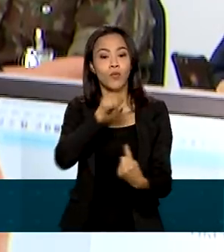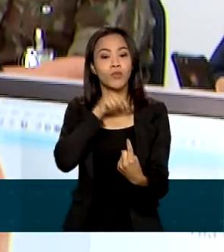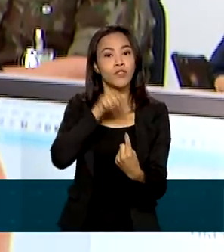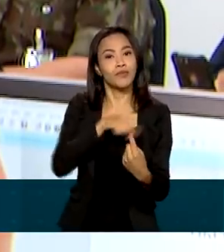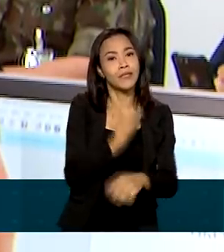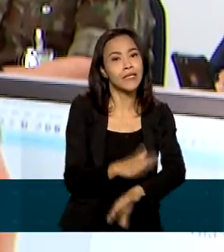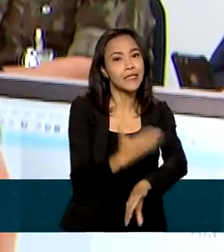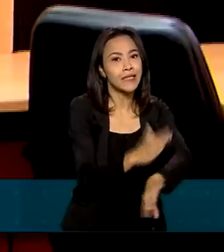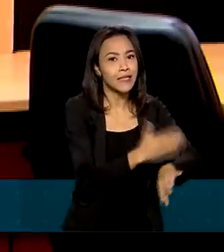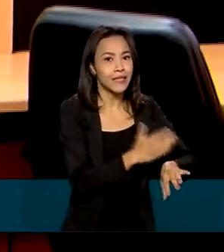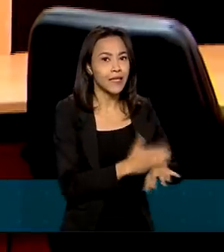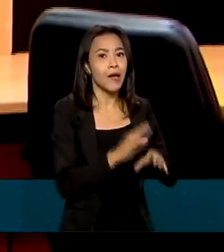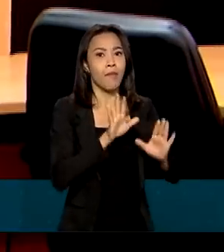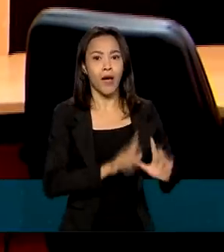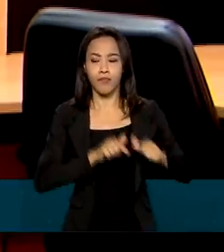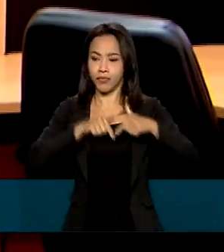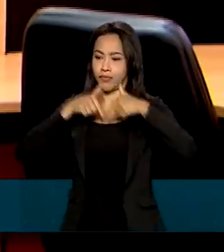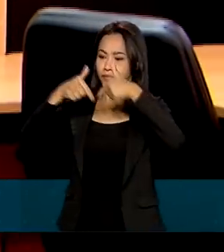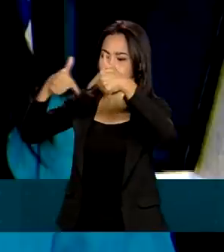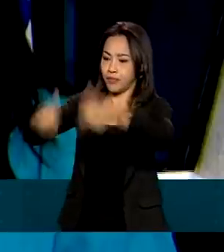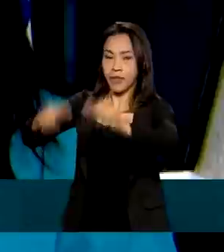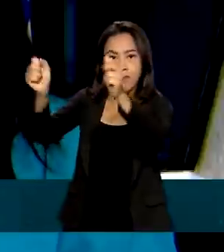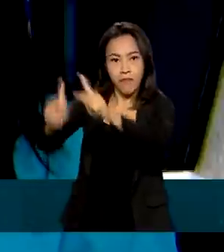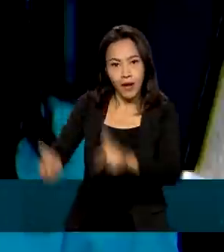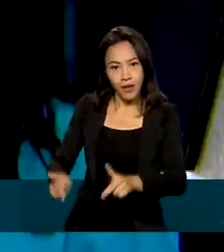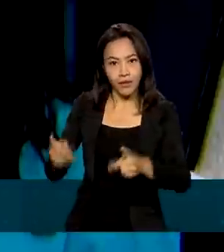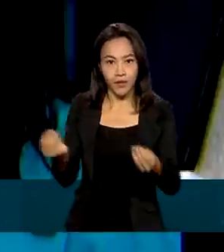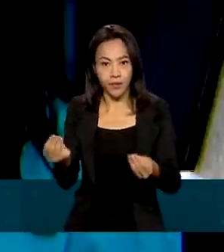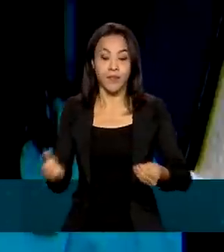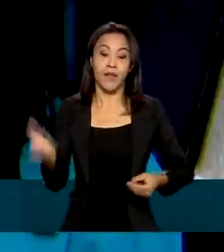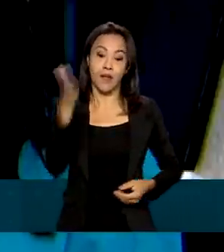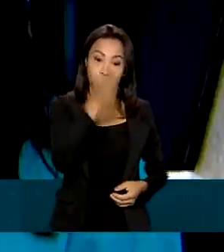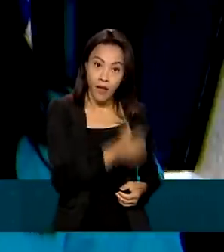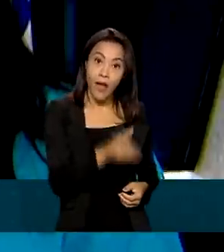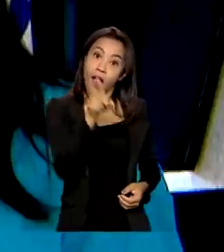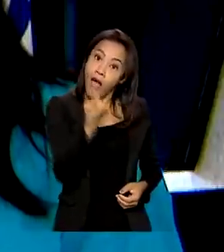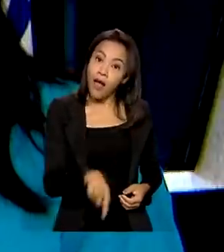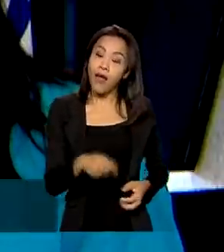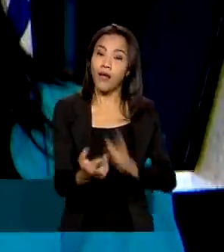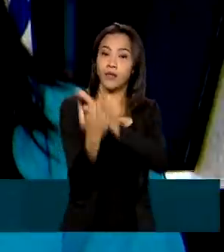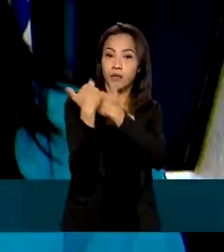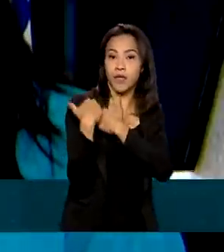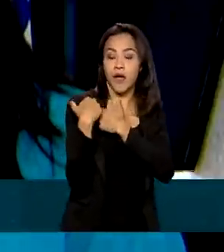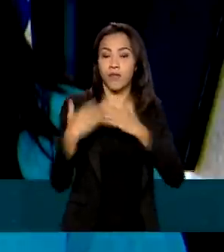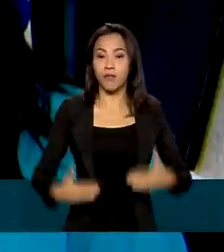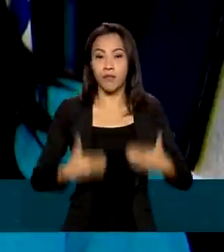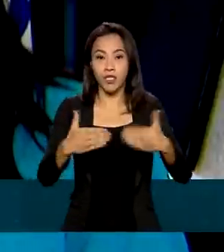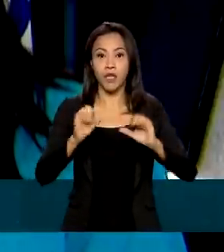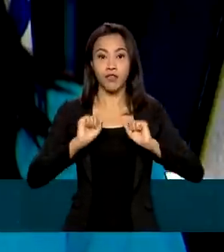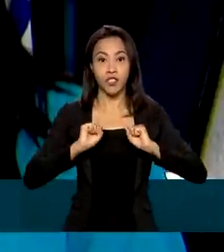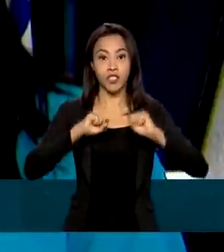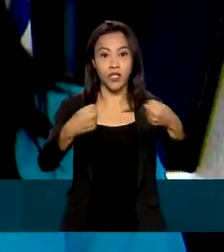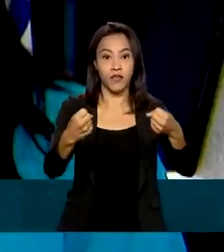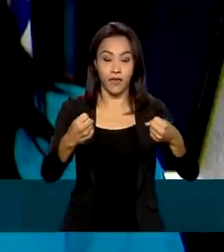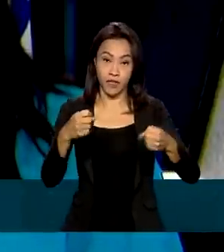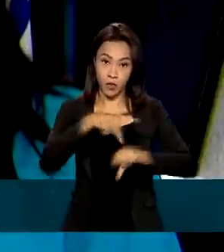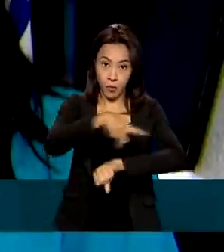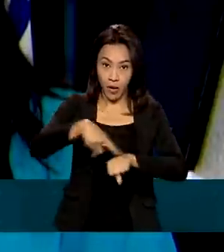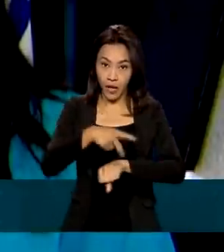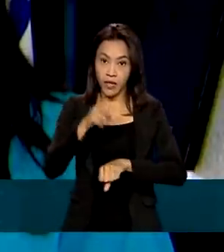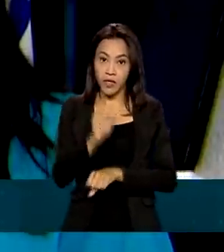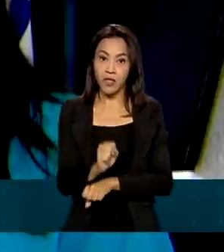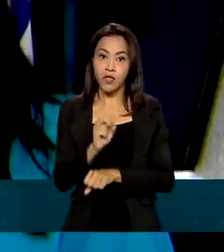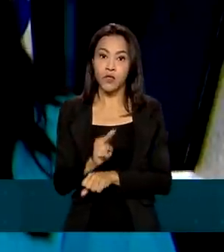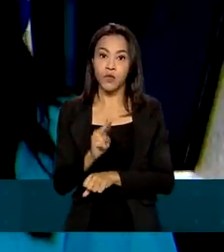operações de paz Viking 22. A simulação é conduzida pelo Ministério da Defesa da Suécia, em parceria com o